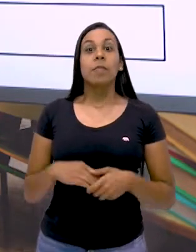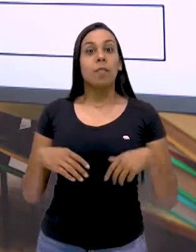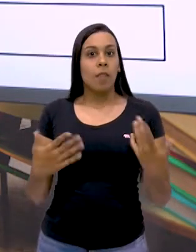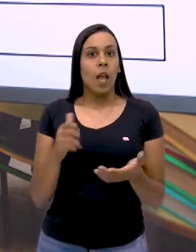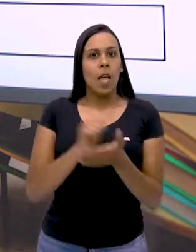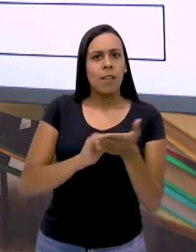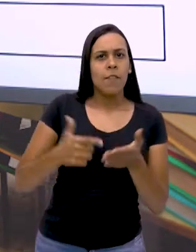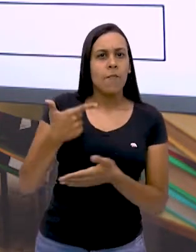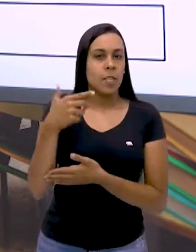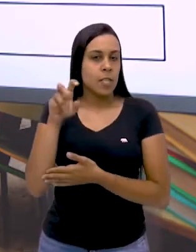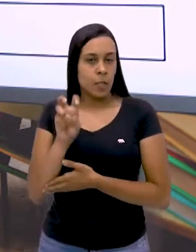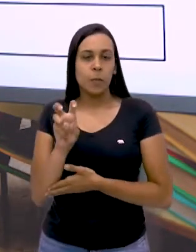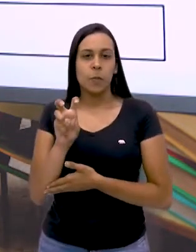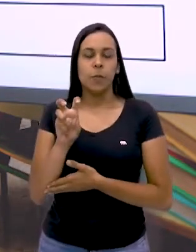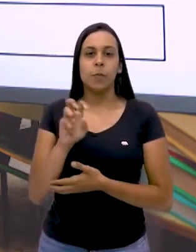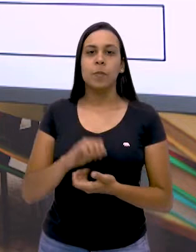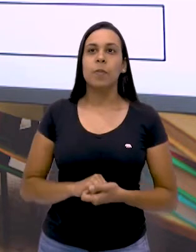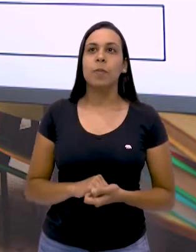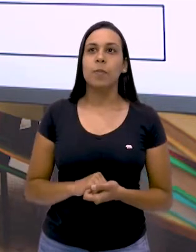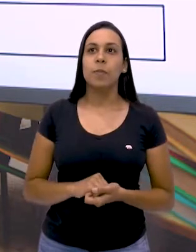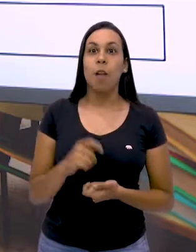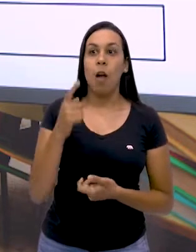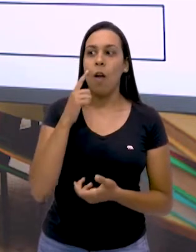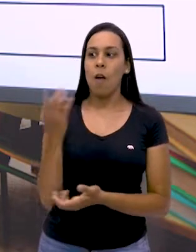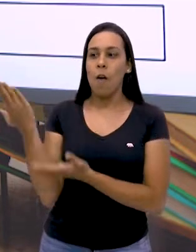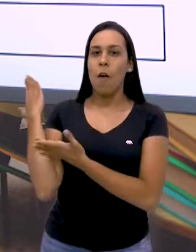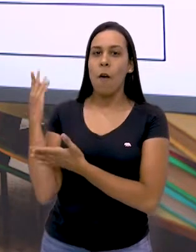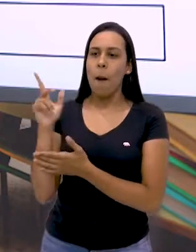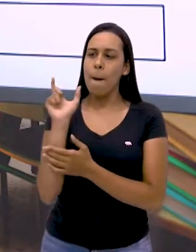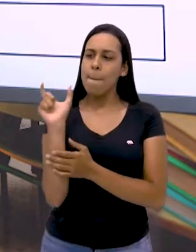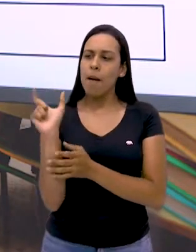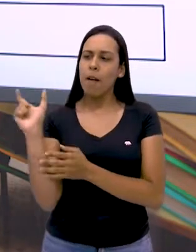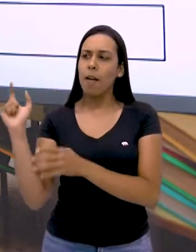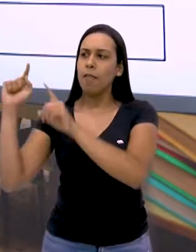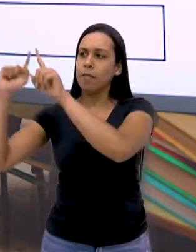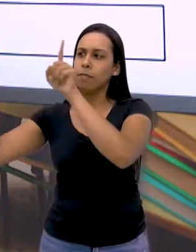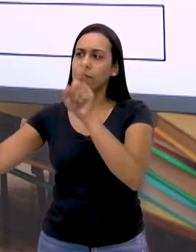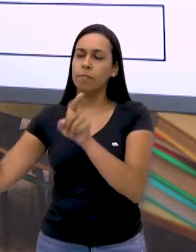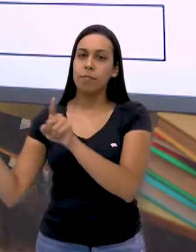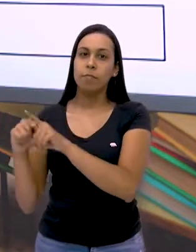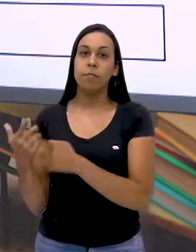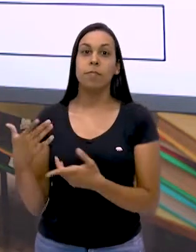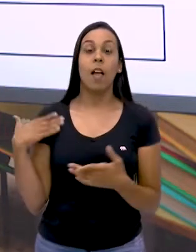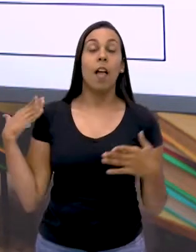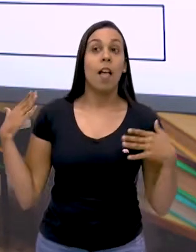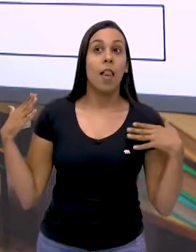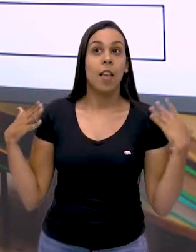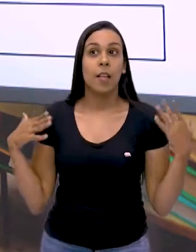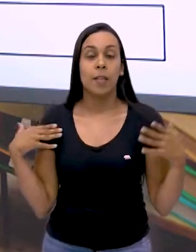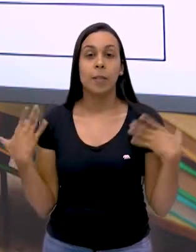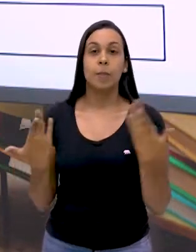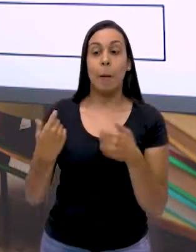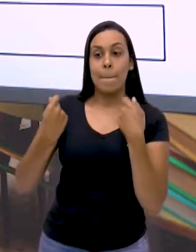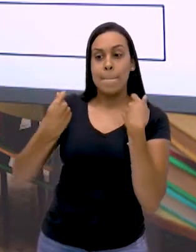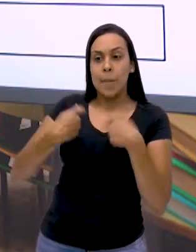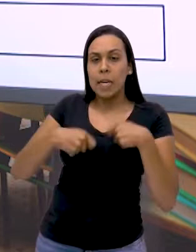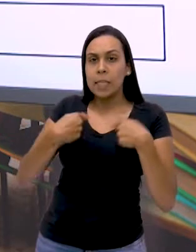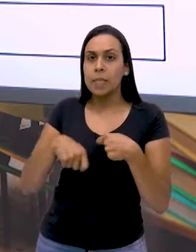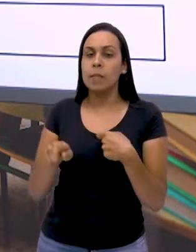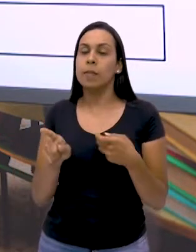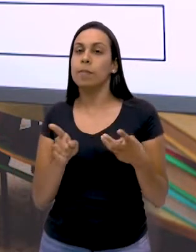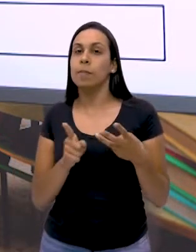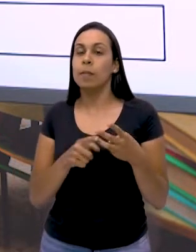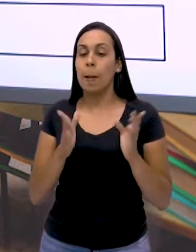Atividade 25. Observe as palavras do quadro. Alegria, preciso,